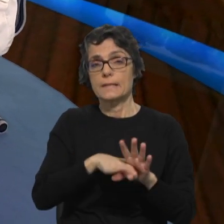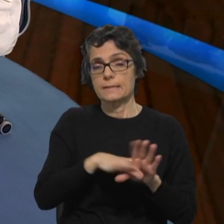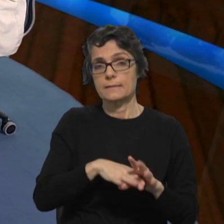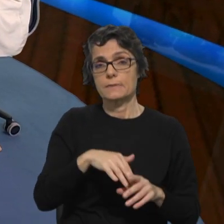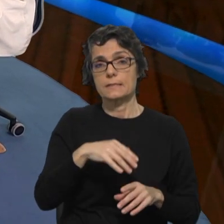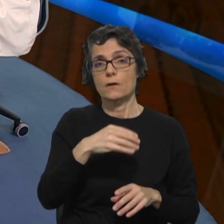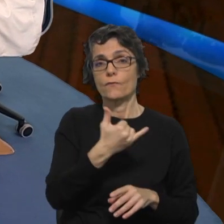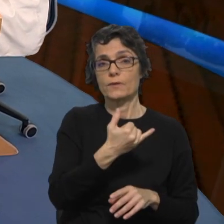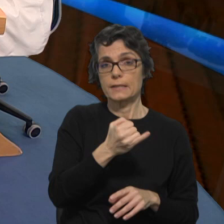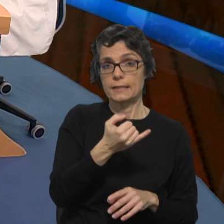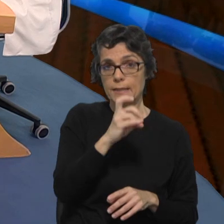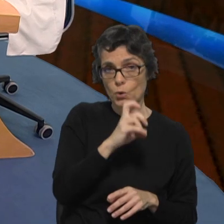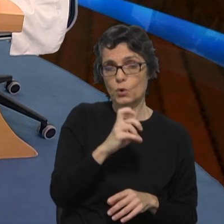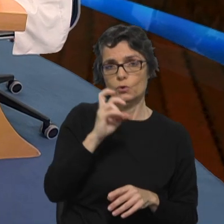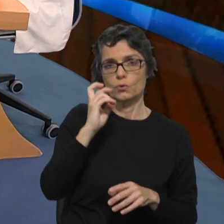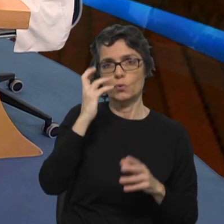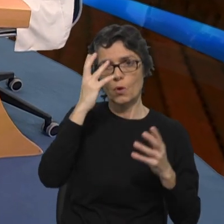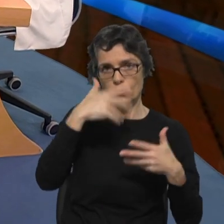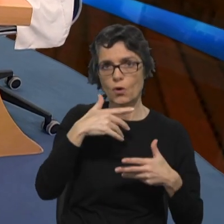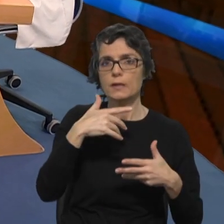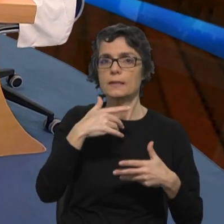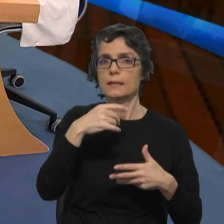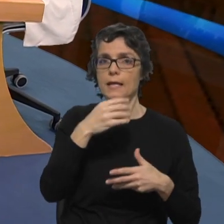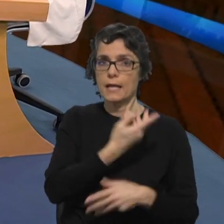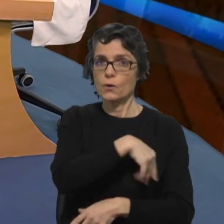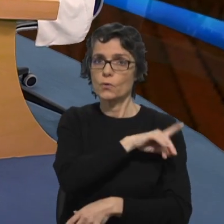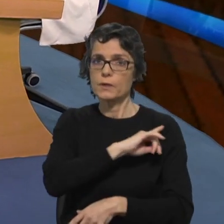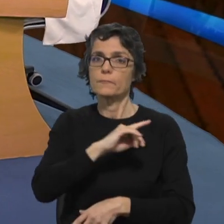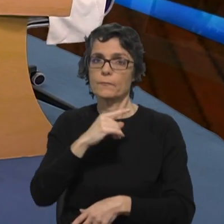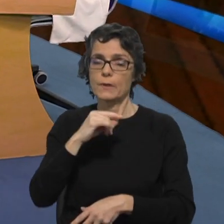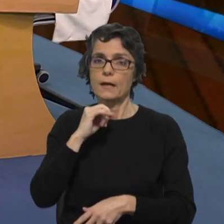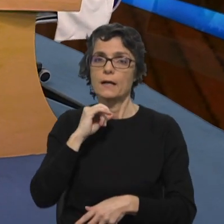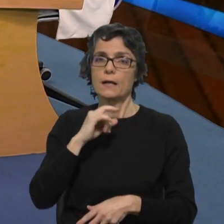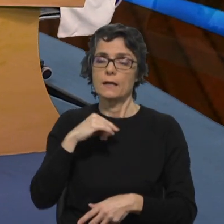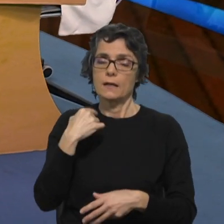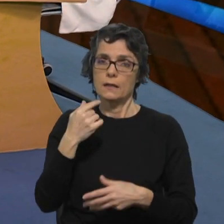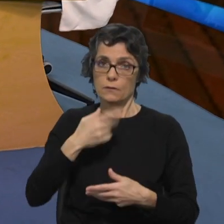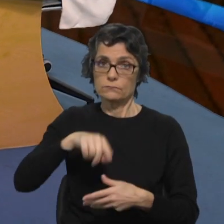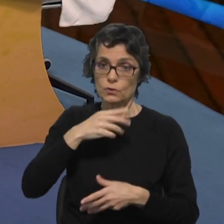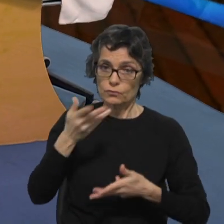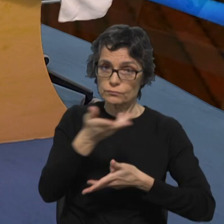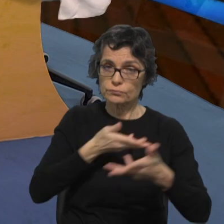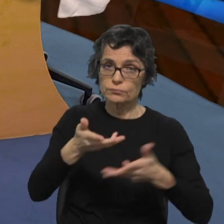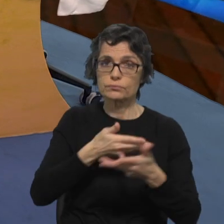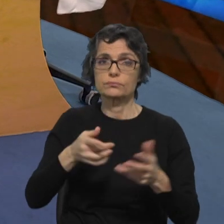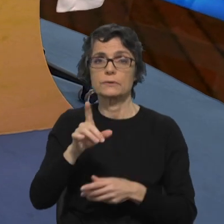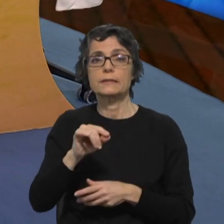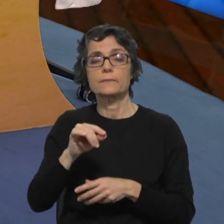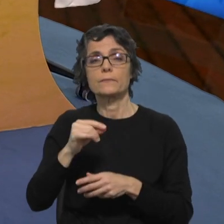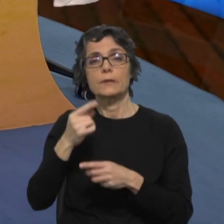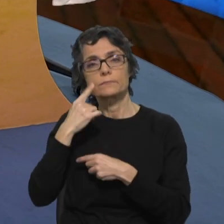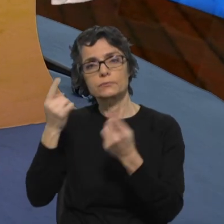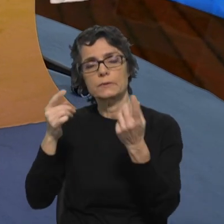noite em Coimbra, para quem quiser participar. E depois vamos publicar um manifesto, estamos a pedir contributos aos nossos